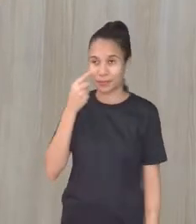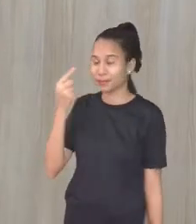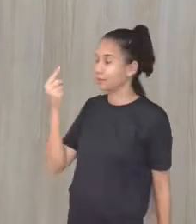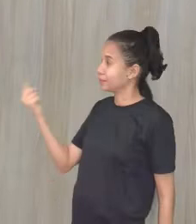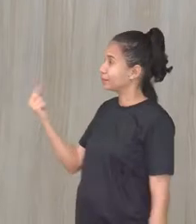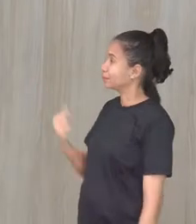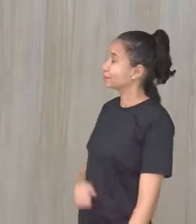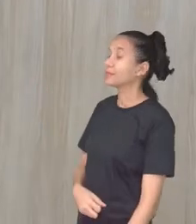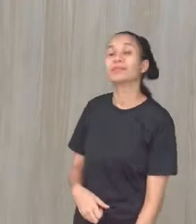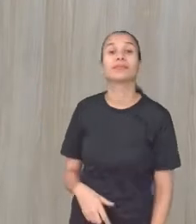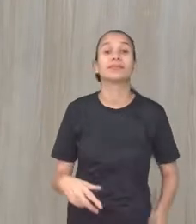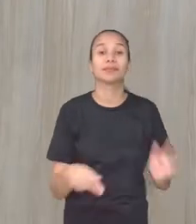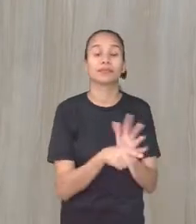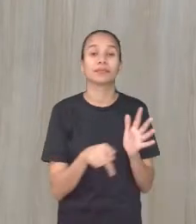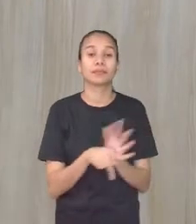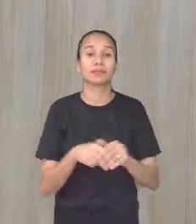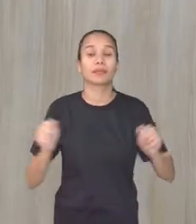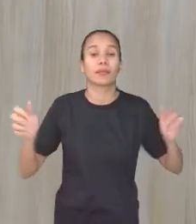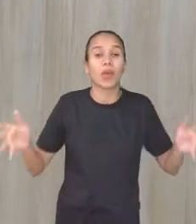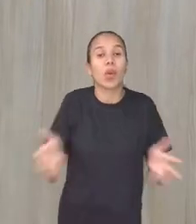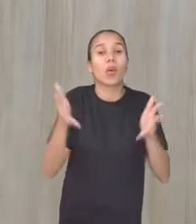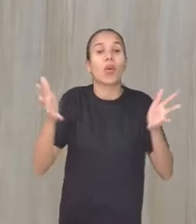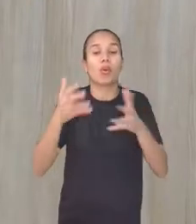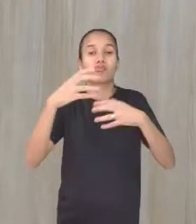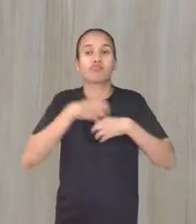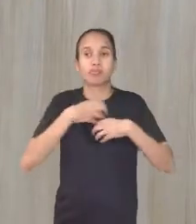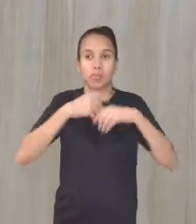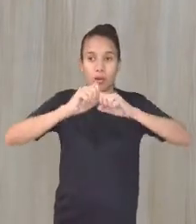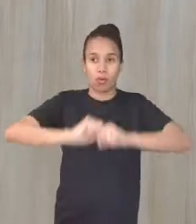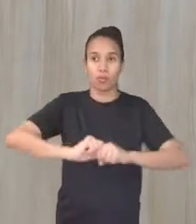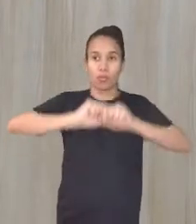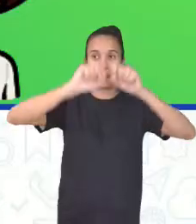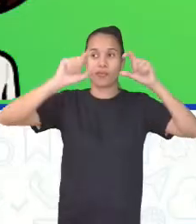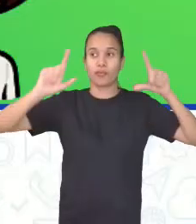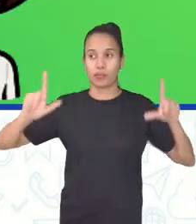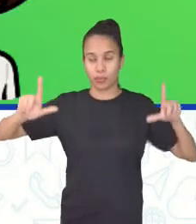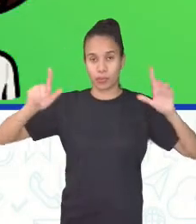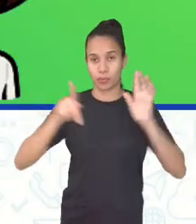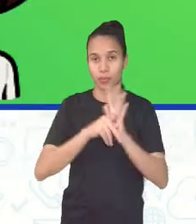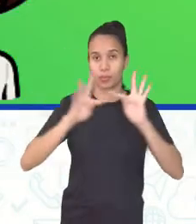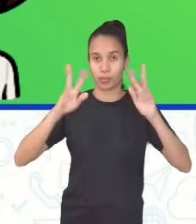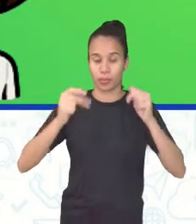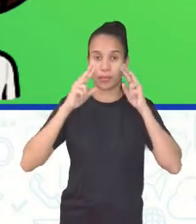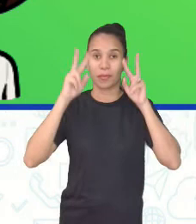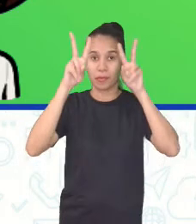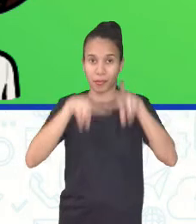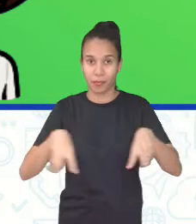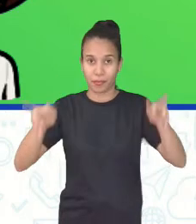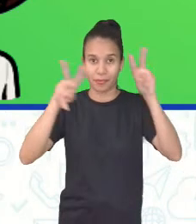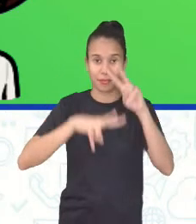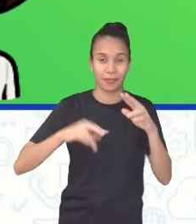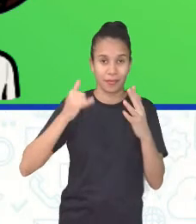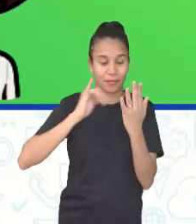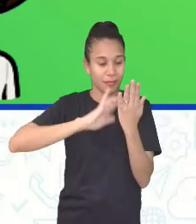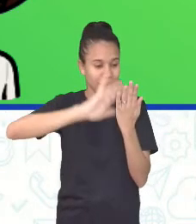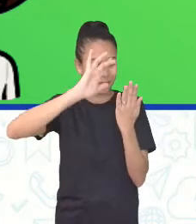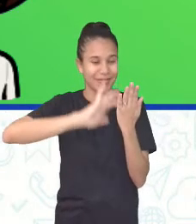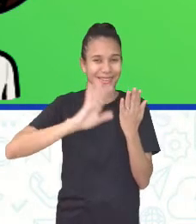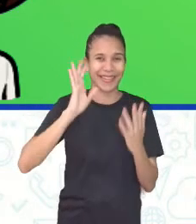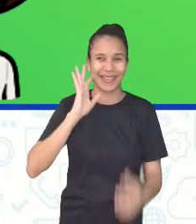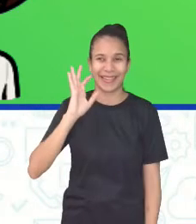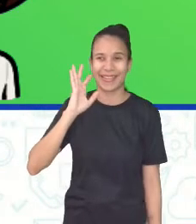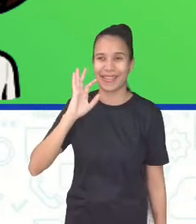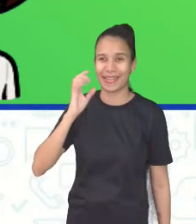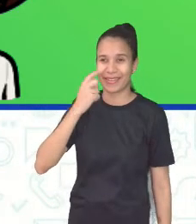aí, os estímulos sensoriais. Coloca aí bem grande para a gente ler aí, para todo mundo poder ver aí no celular. Ah, legal